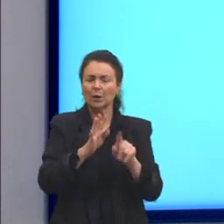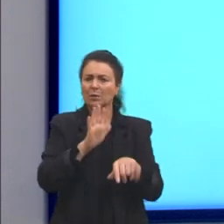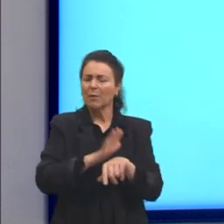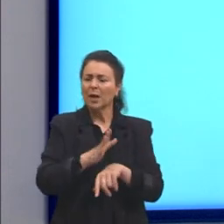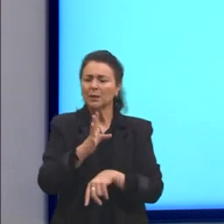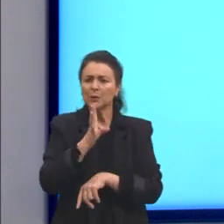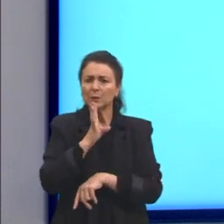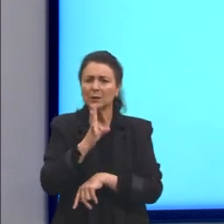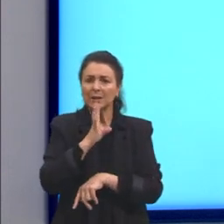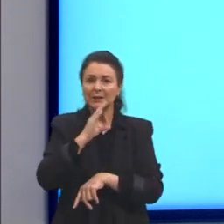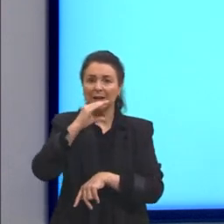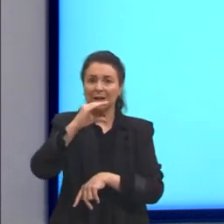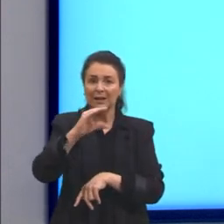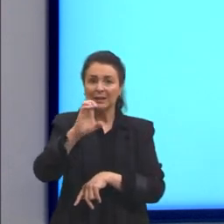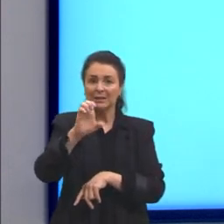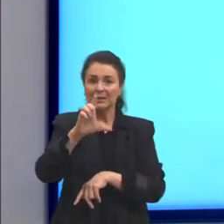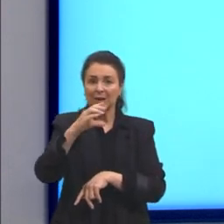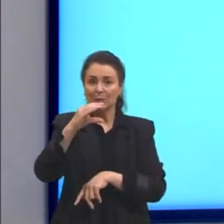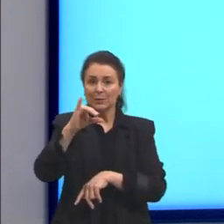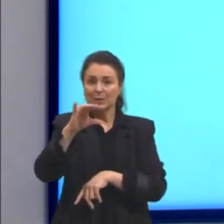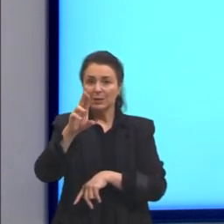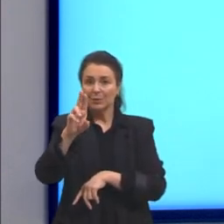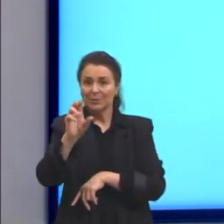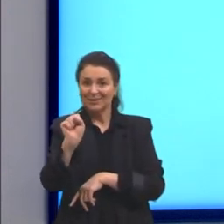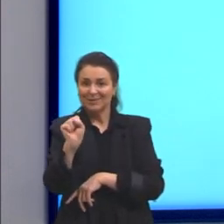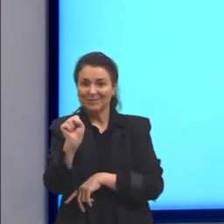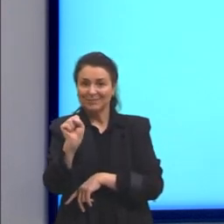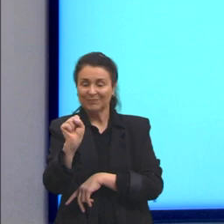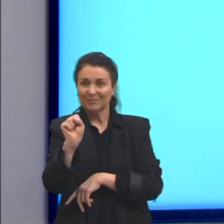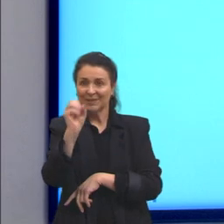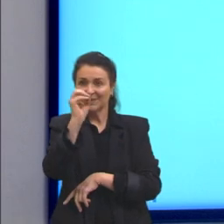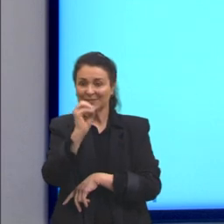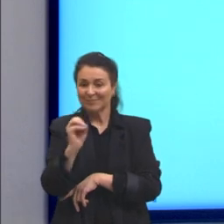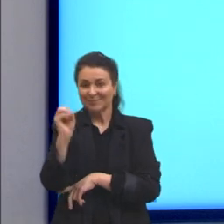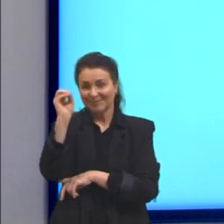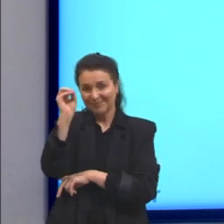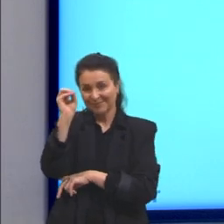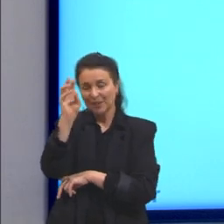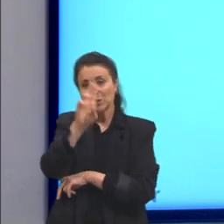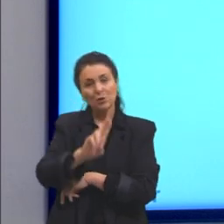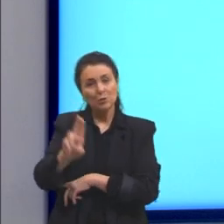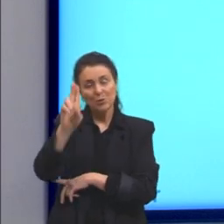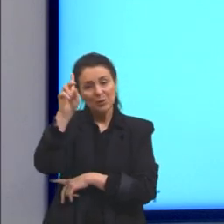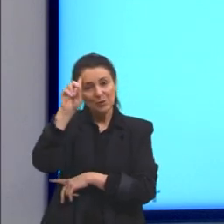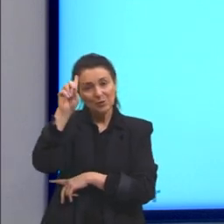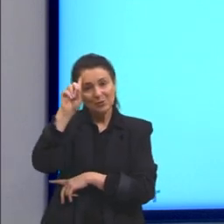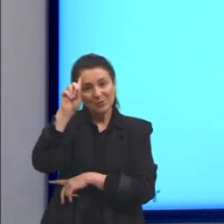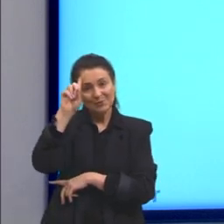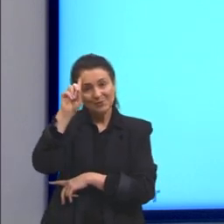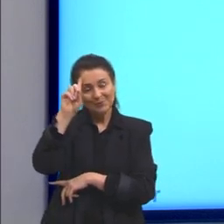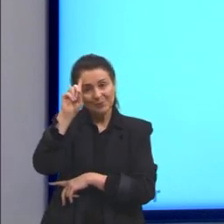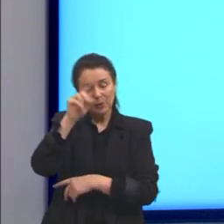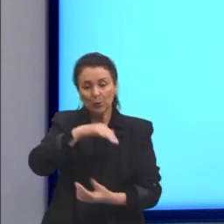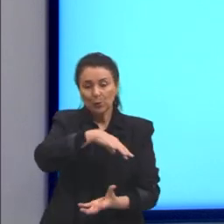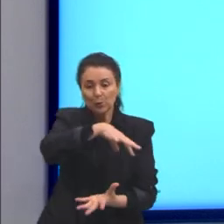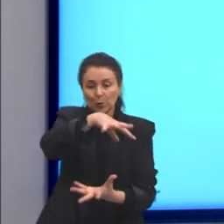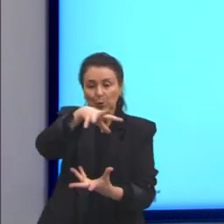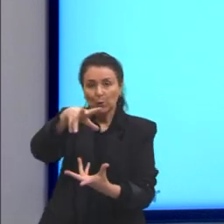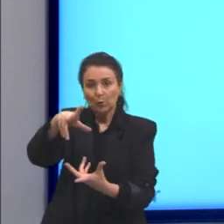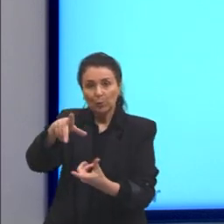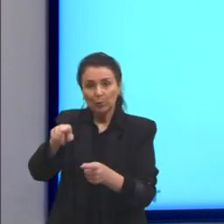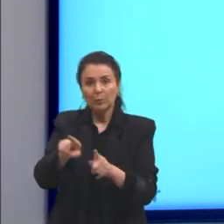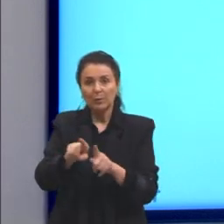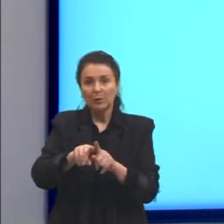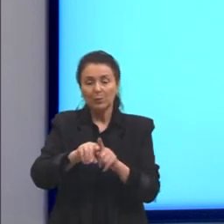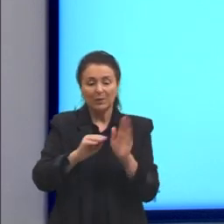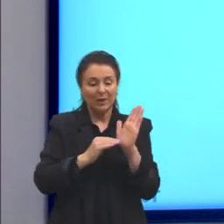a escala Celsius, que a gente usa, é o que a gente usa no nosso dia a dia. Em praticamente todo o mundo, a gente usa a